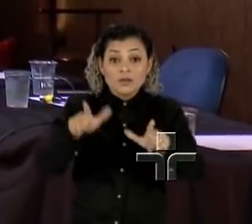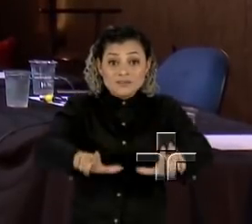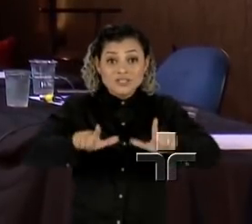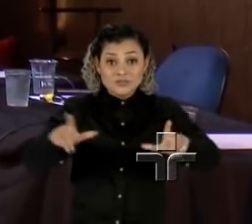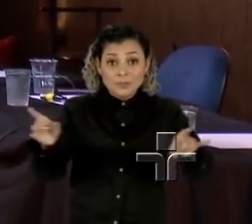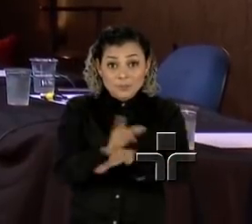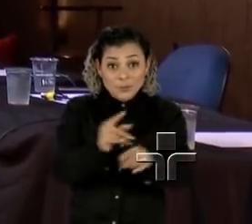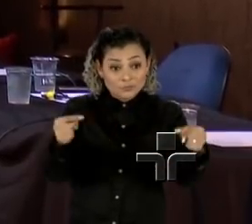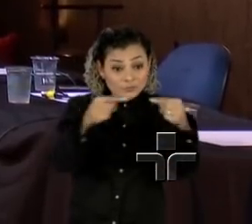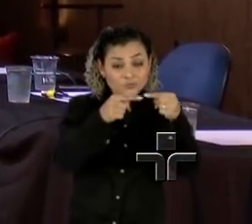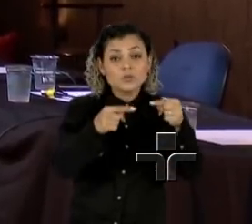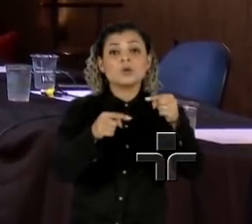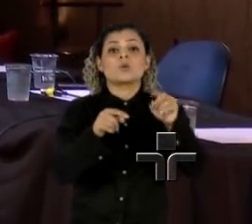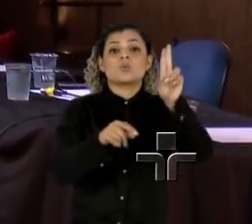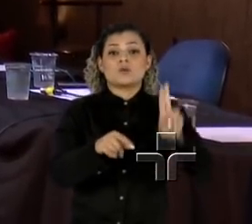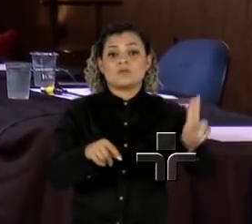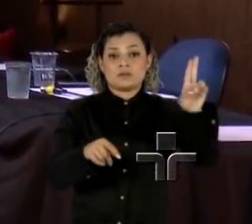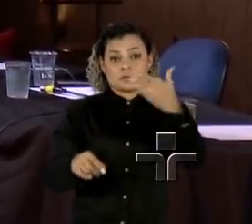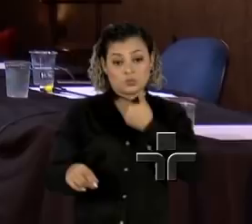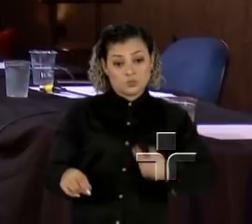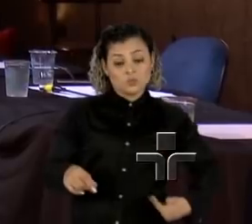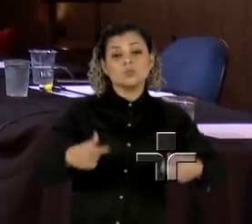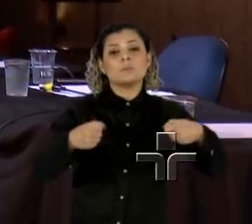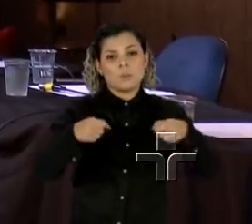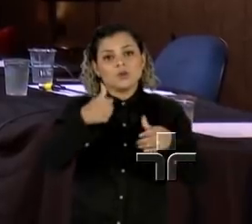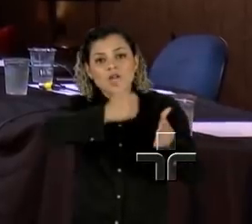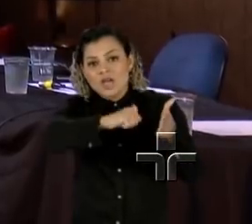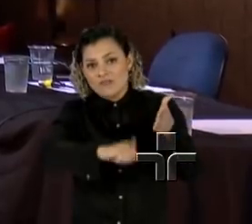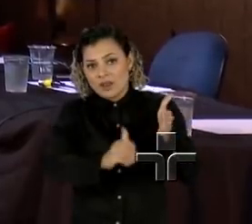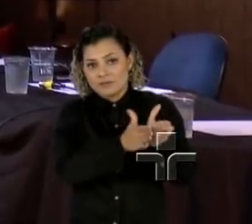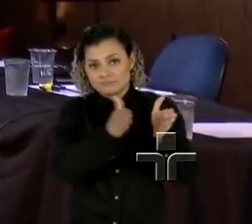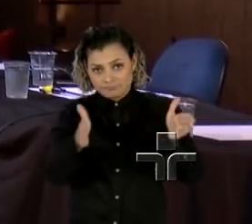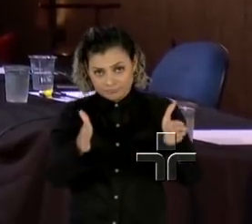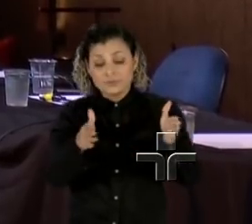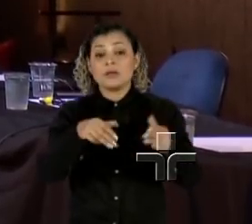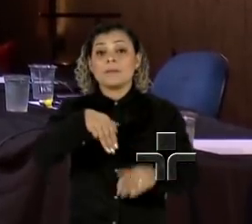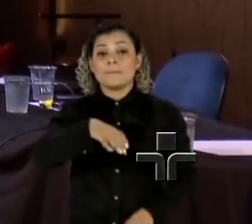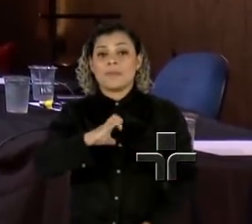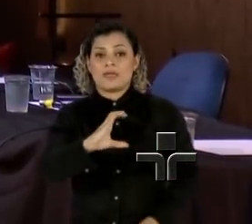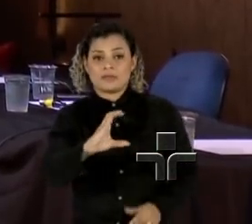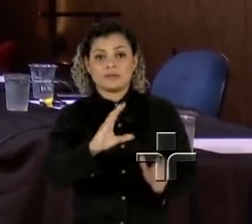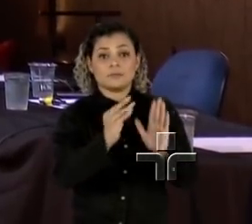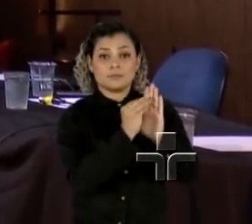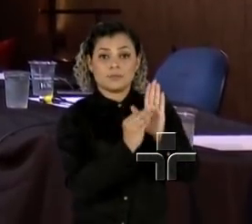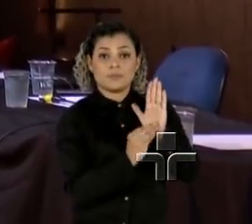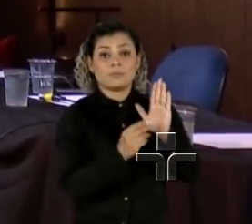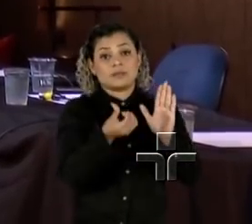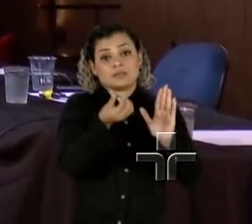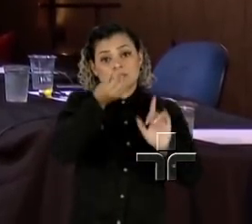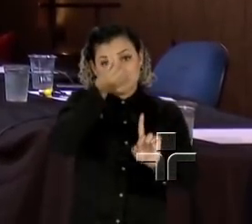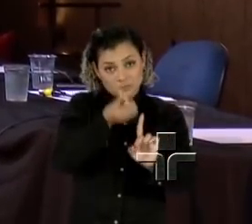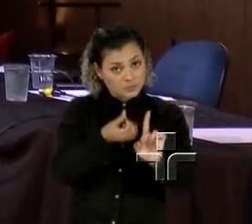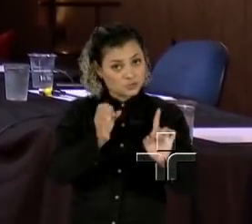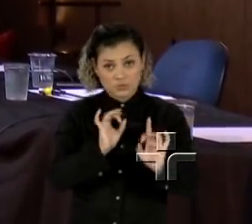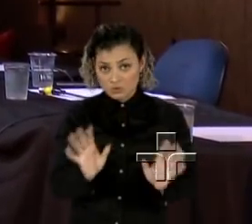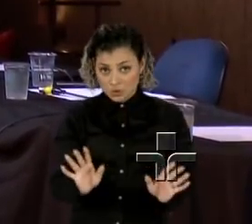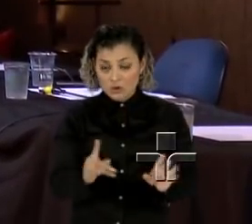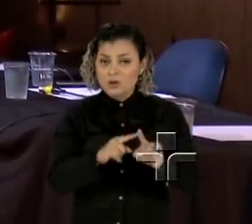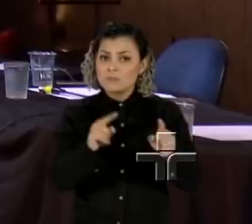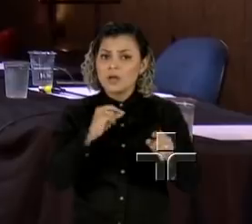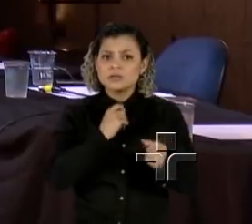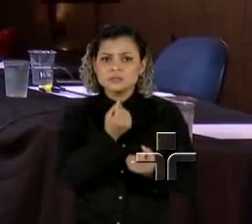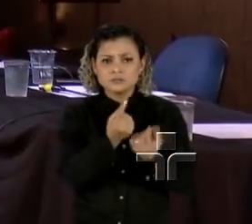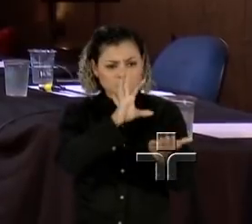as universidades públicas podem fazer esse processo, que, segundo uma portaria do MEC, deveria durar no máximo seis meses. Mas, segundo a